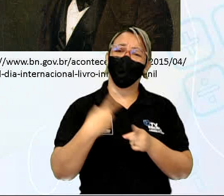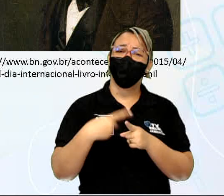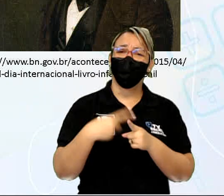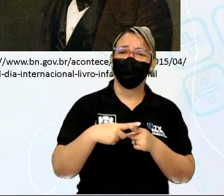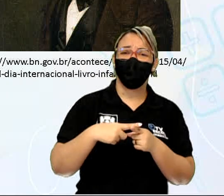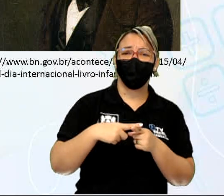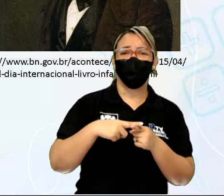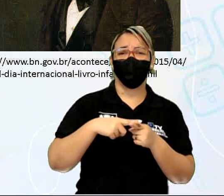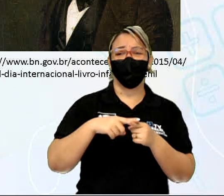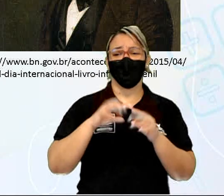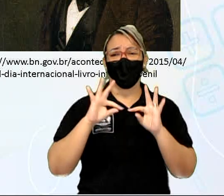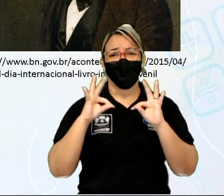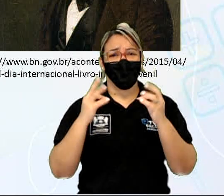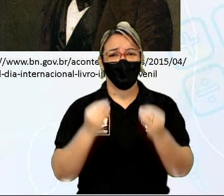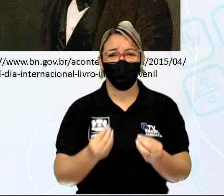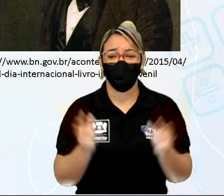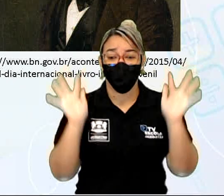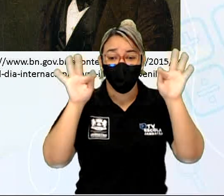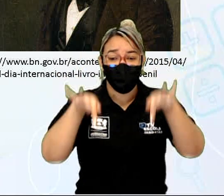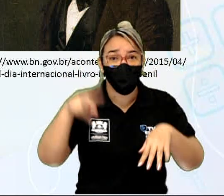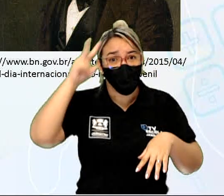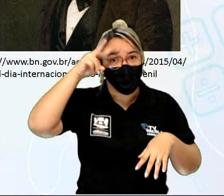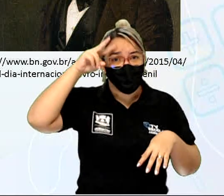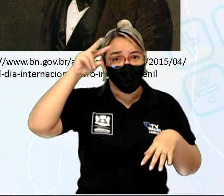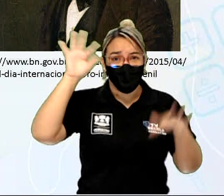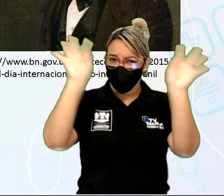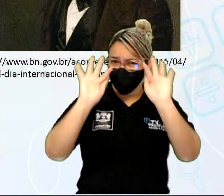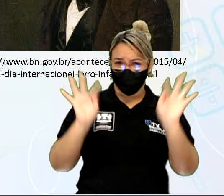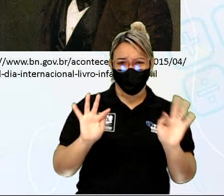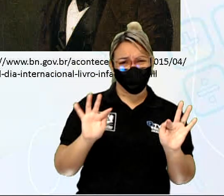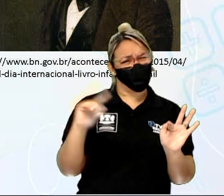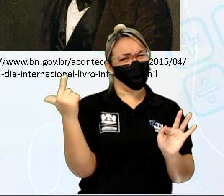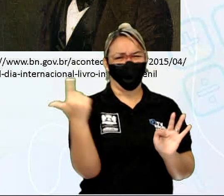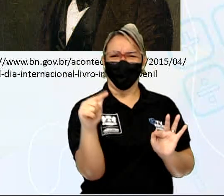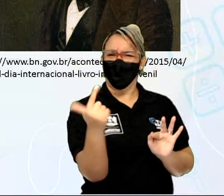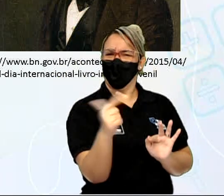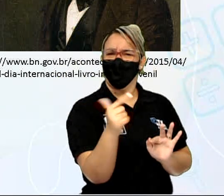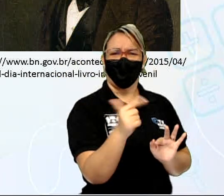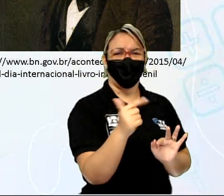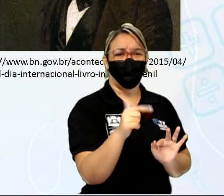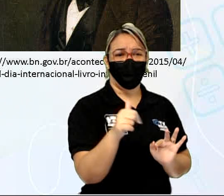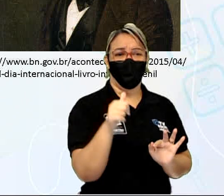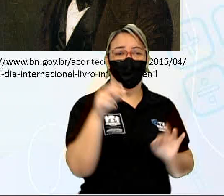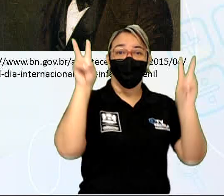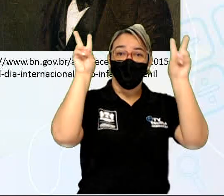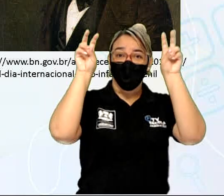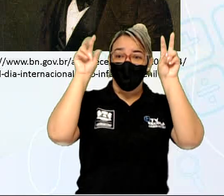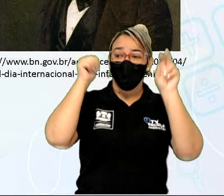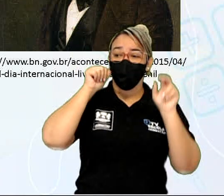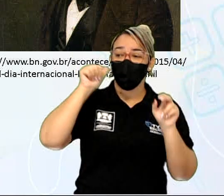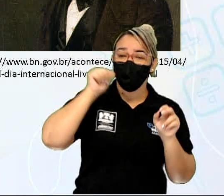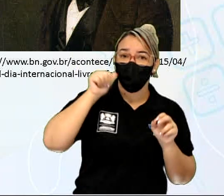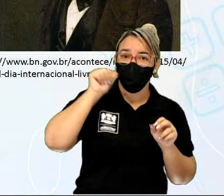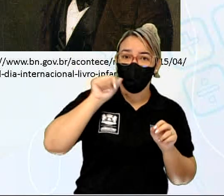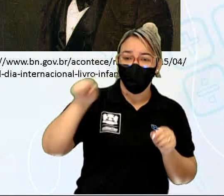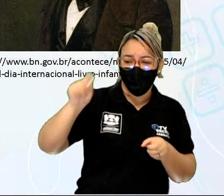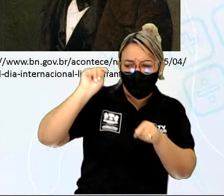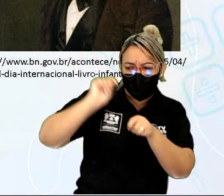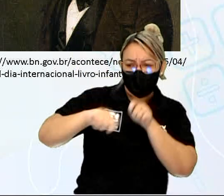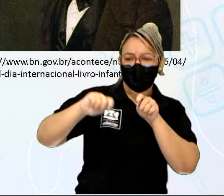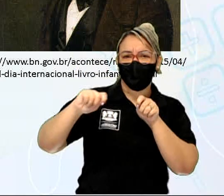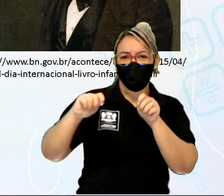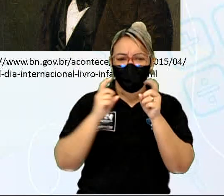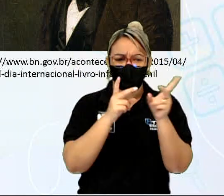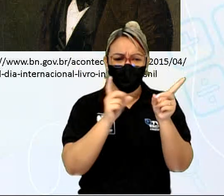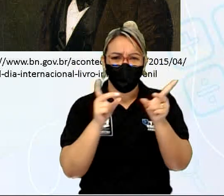elas terem um final feliz. A pequena vendedora de fósforo, o final dela, apesar de não ser um